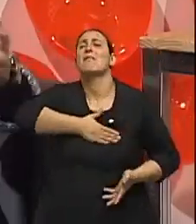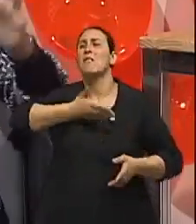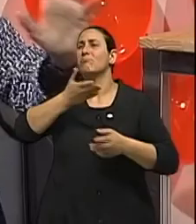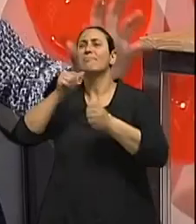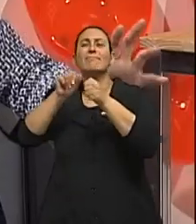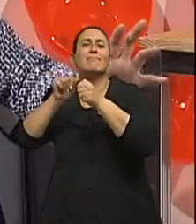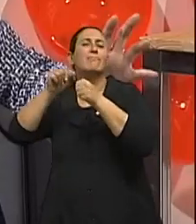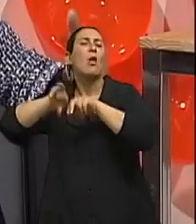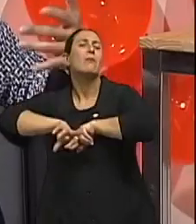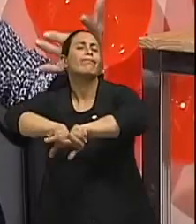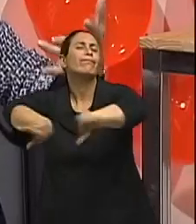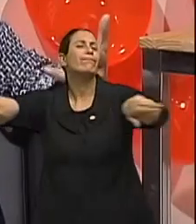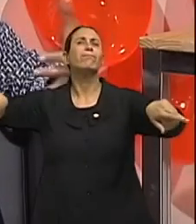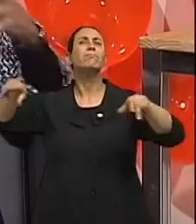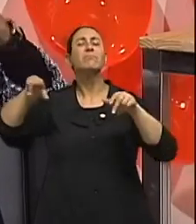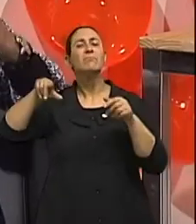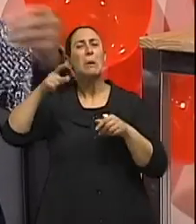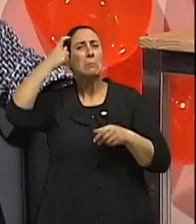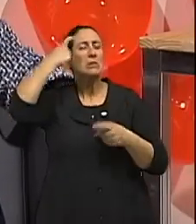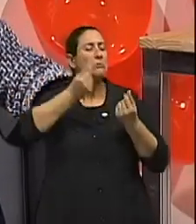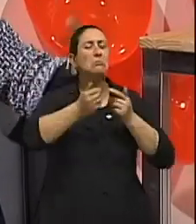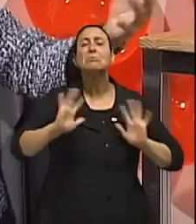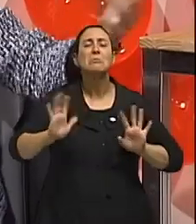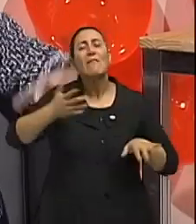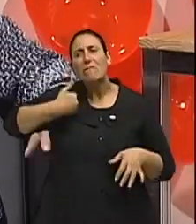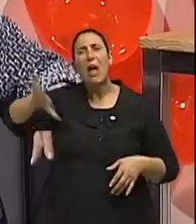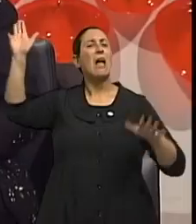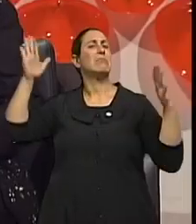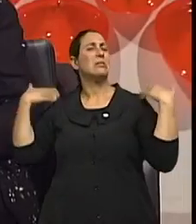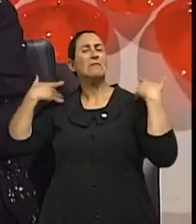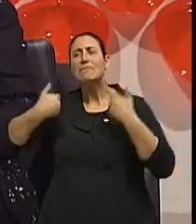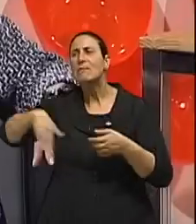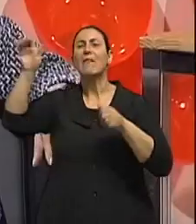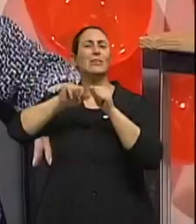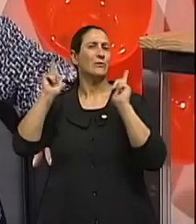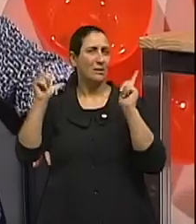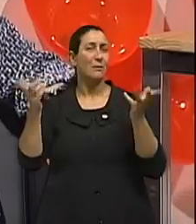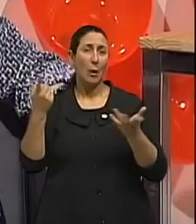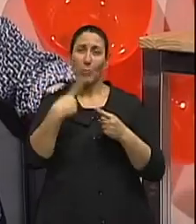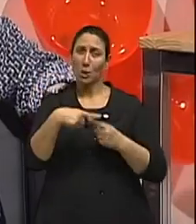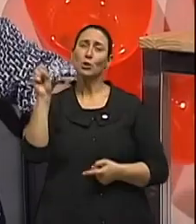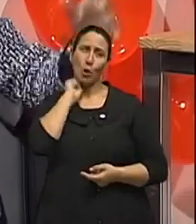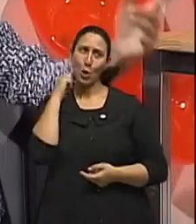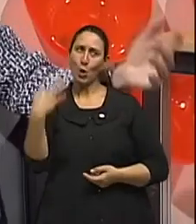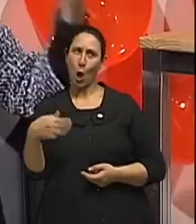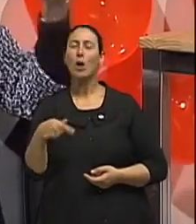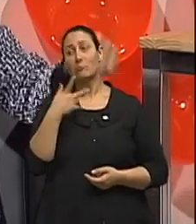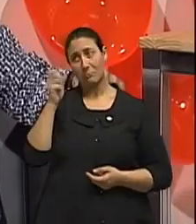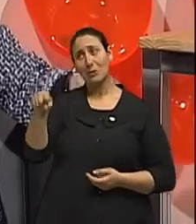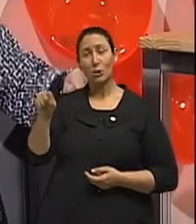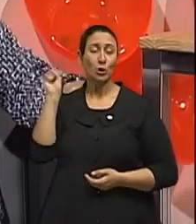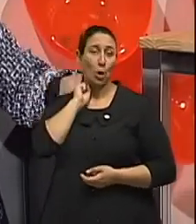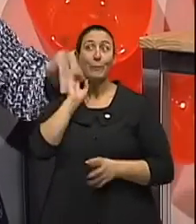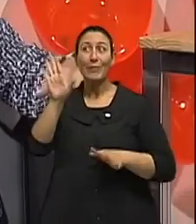gratificação financeira, nada. Faz porque gosta. Porque o estresse dói, né? Sim. O estresse dói. O